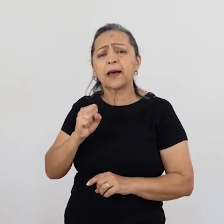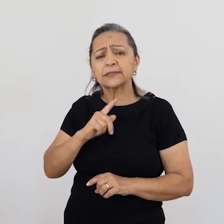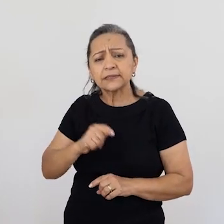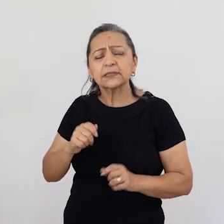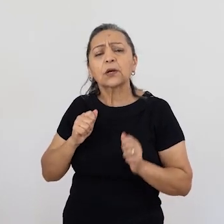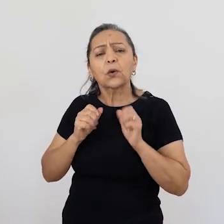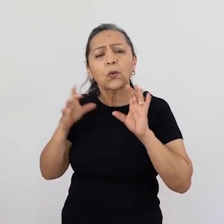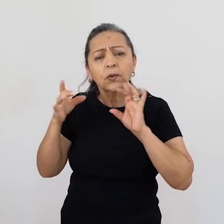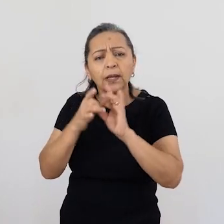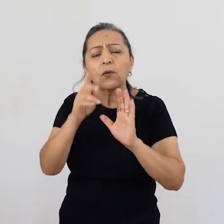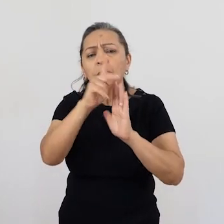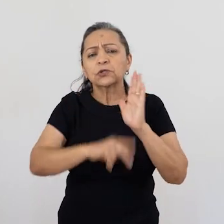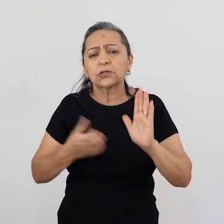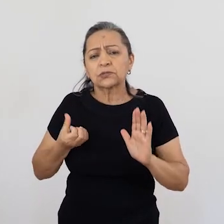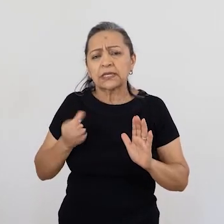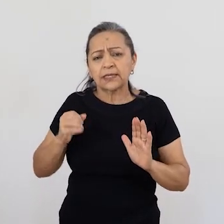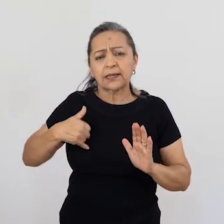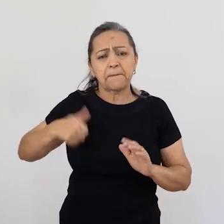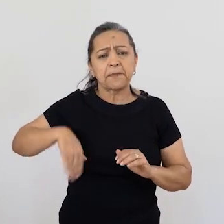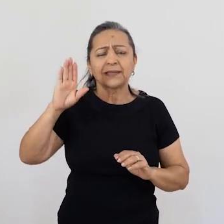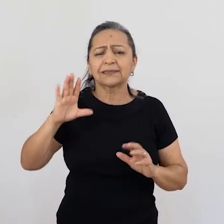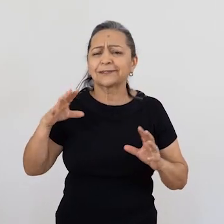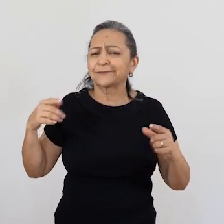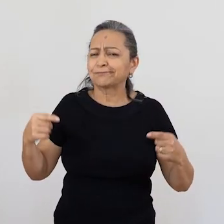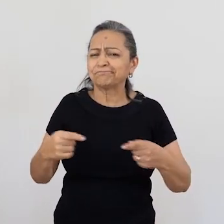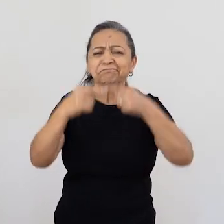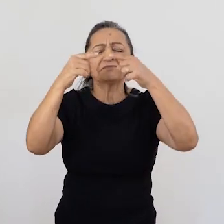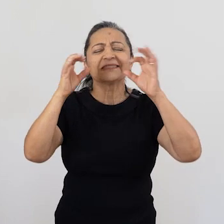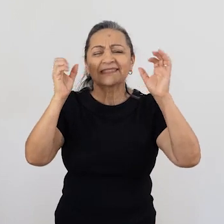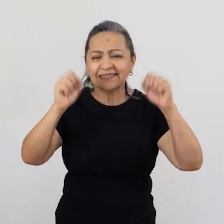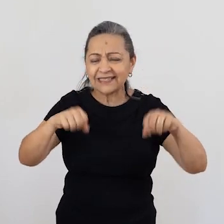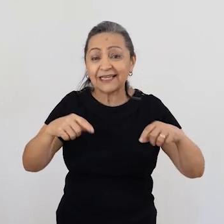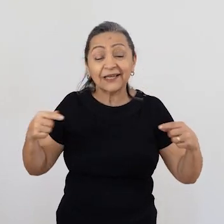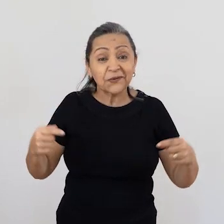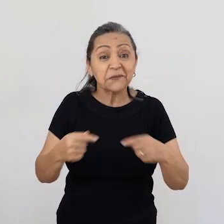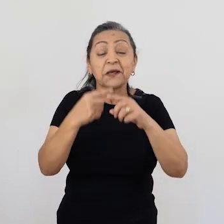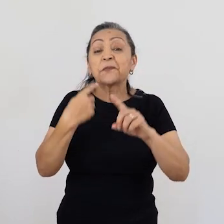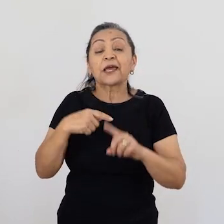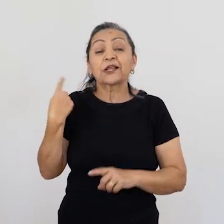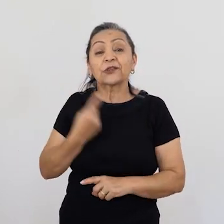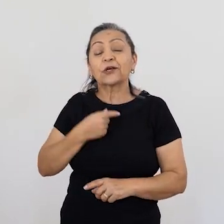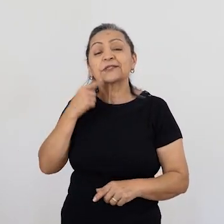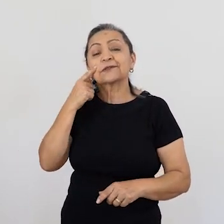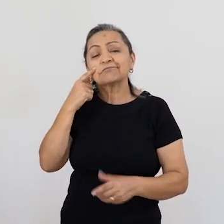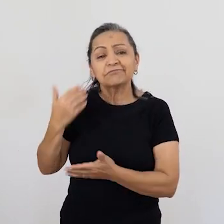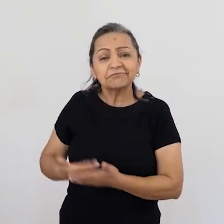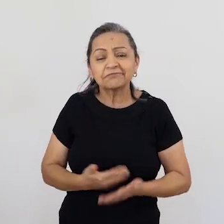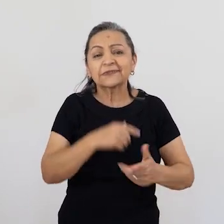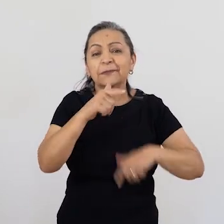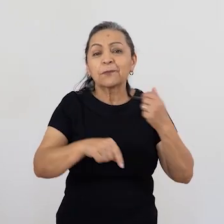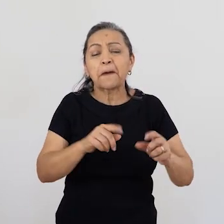Unipaz com o Projeto 60+. Tudo a ver, Não, tudo a ver a Unipaz com o Projeto 60+, porque